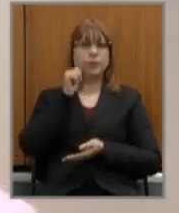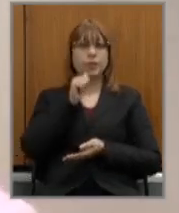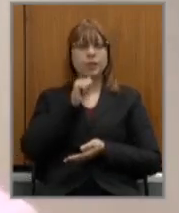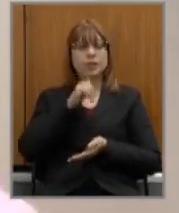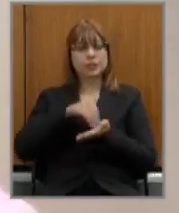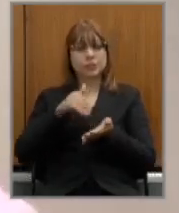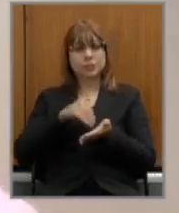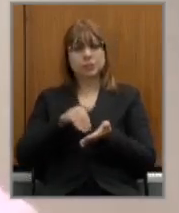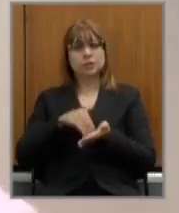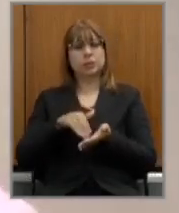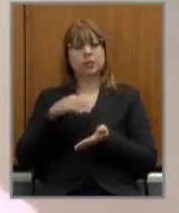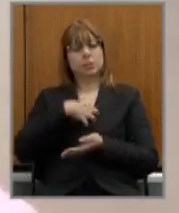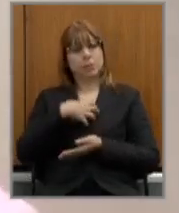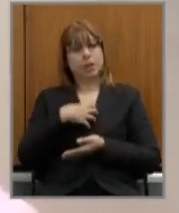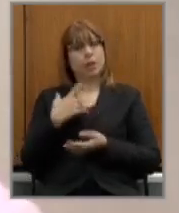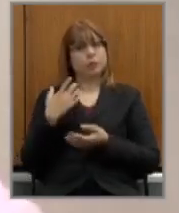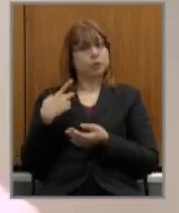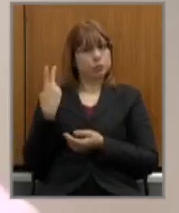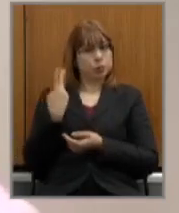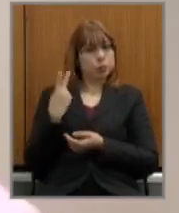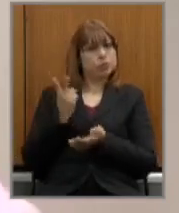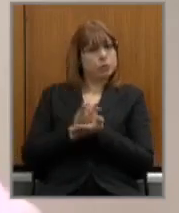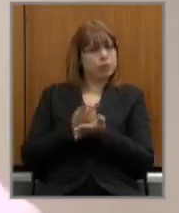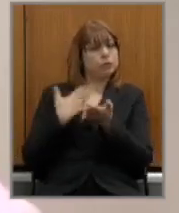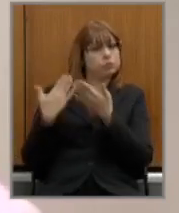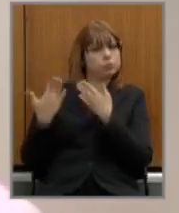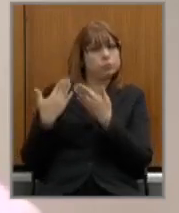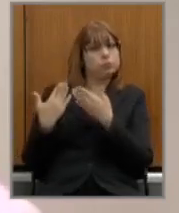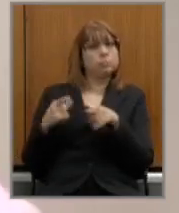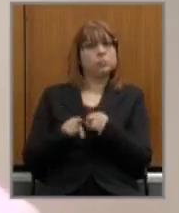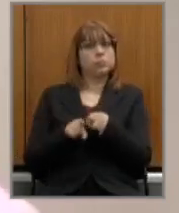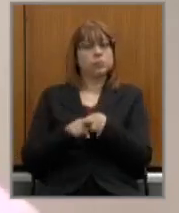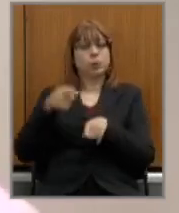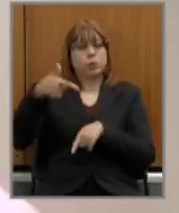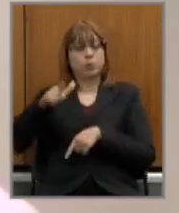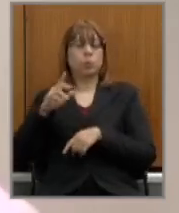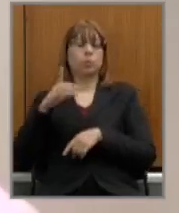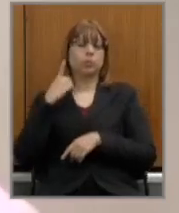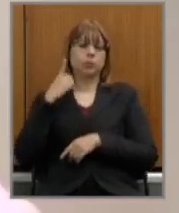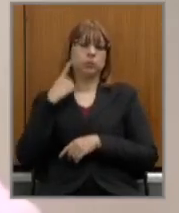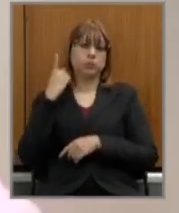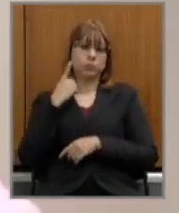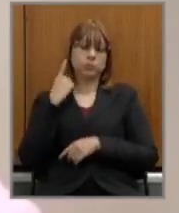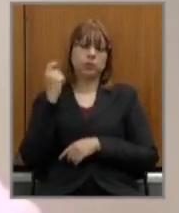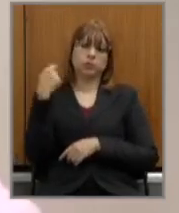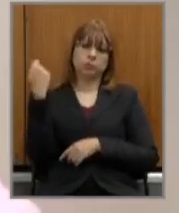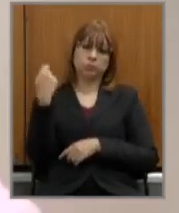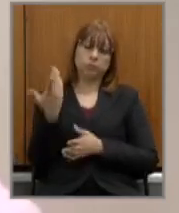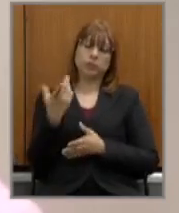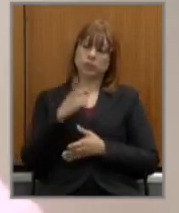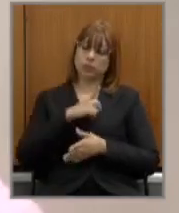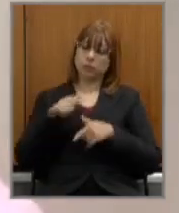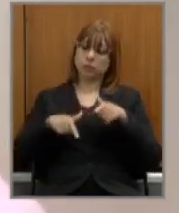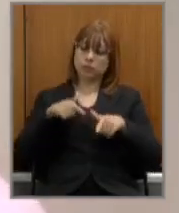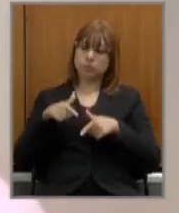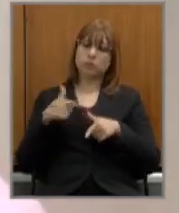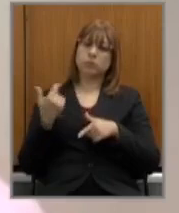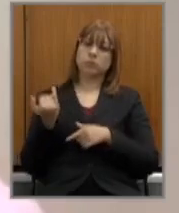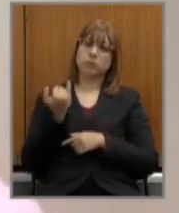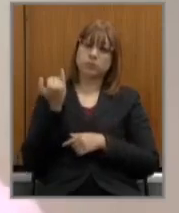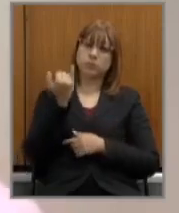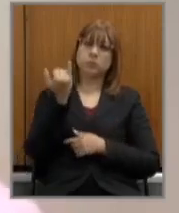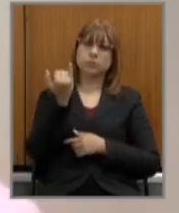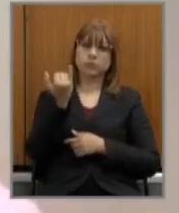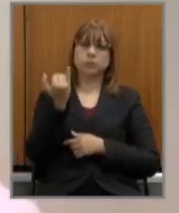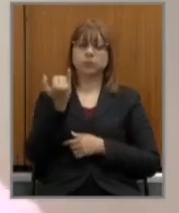então trocamos muitas ideias deputada Lencara que em Minas também faz um trabalho muito dedicado e deve estar conhecendo